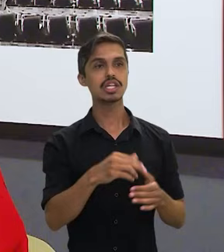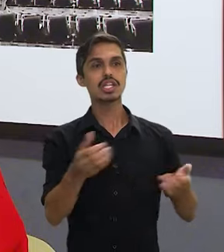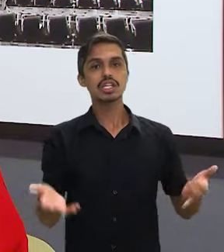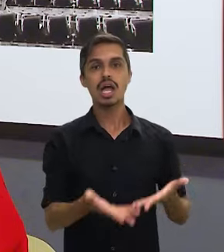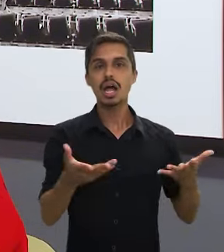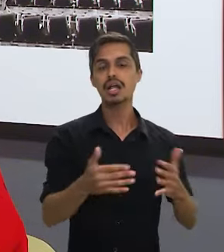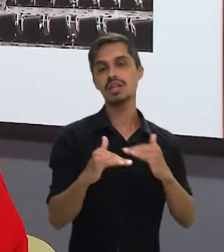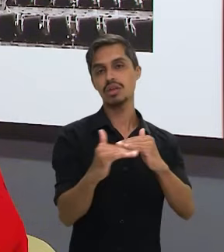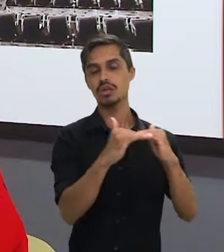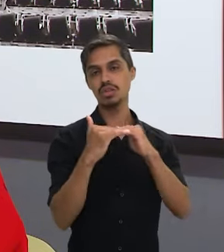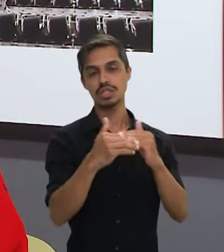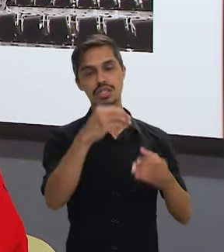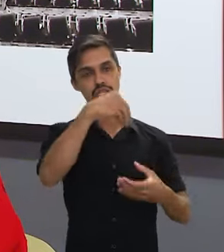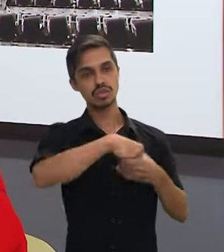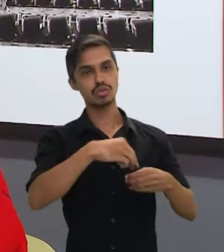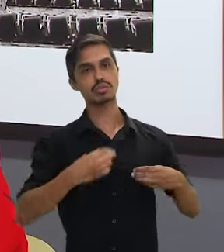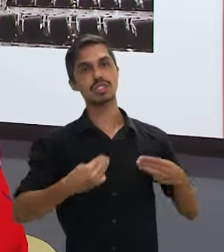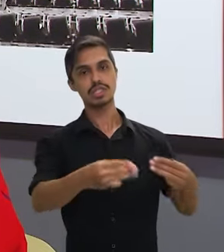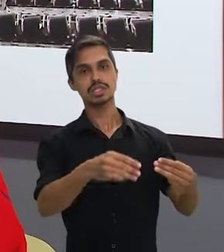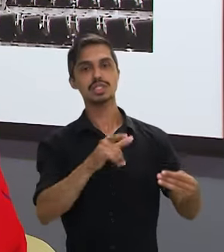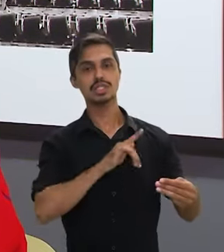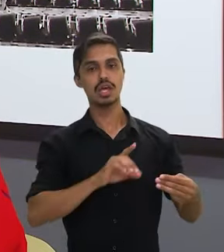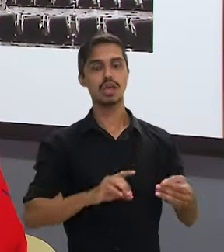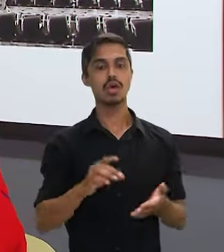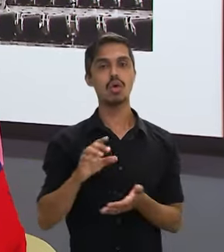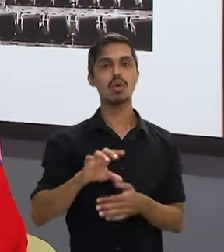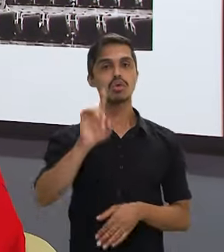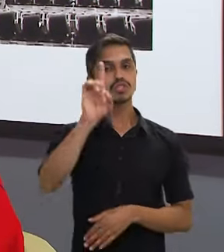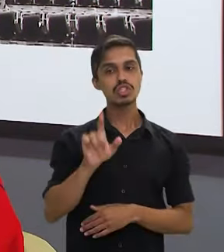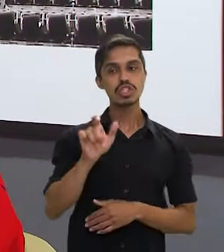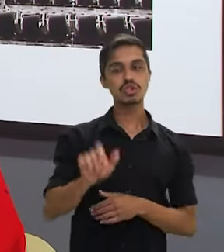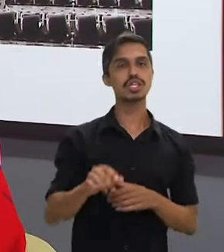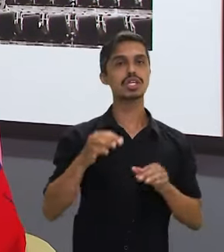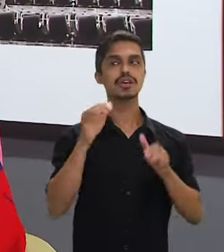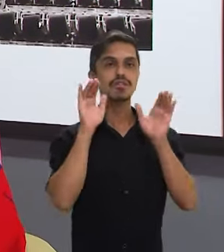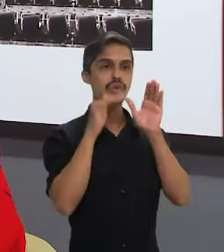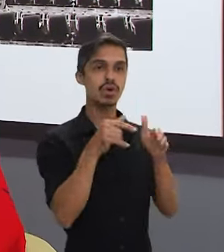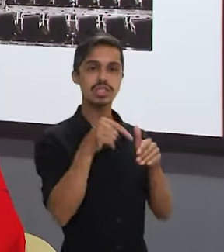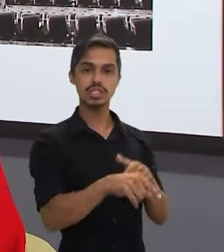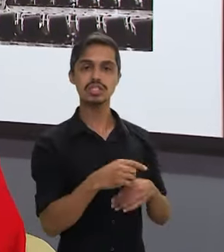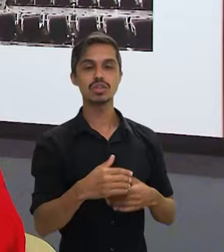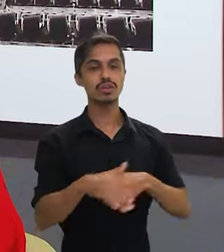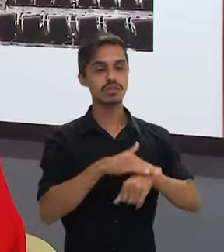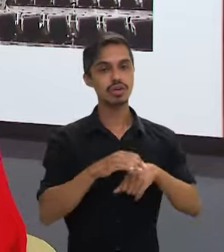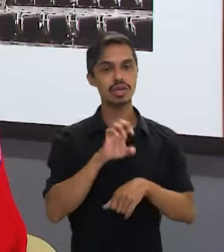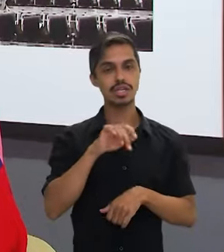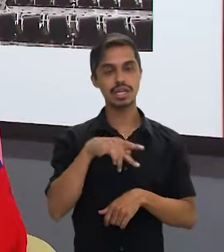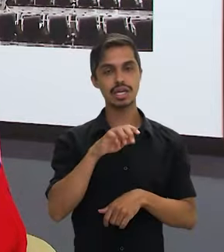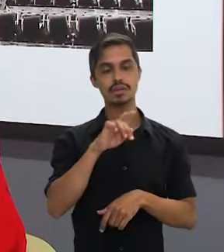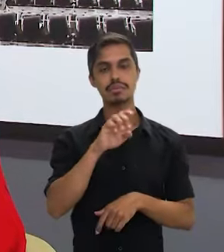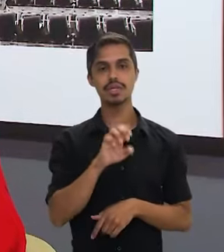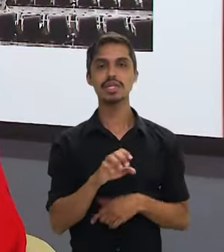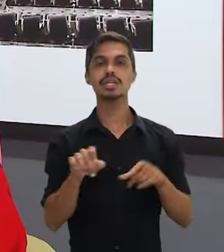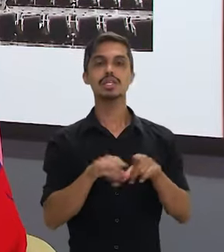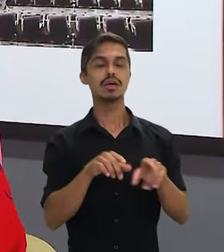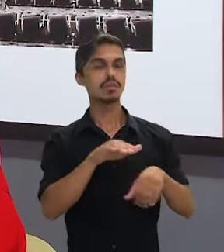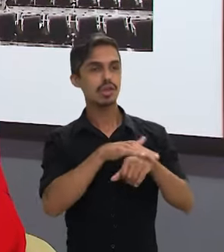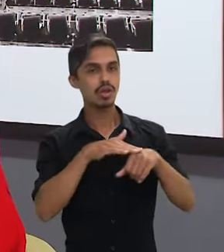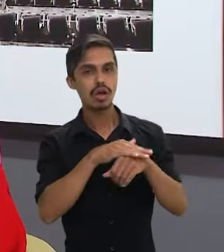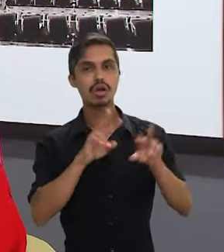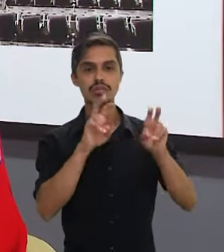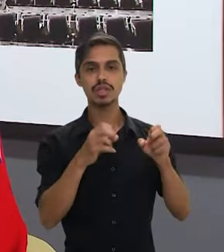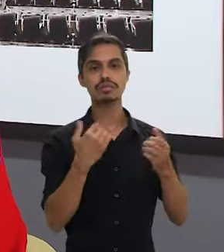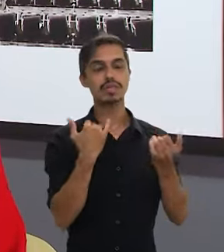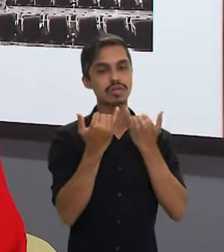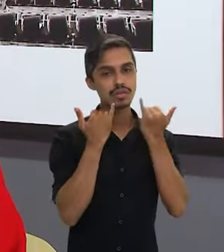de Igualdade Racial do ministério, a gente tem uma diretoria que trata direto sobre isso. Fizemos parcerias, ano passado, com a ENAP, para falar e debater também